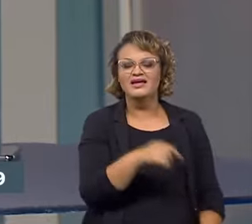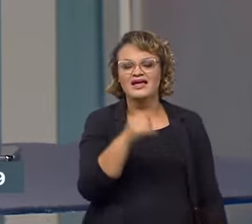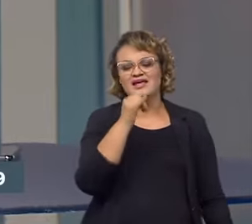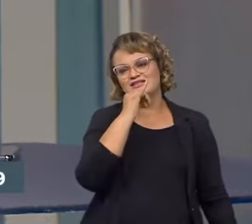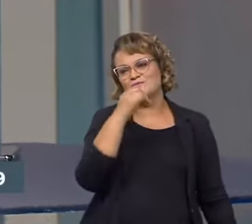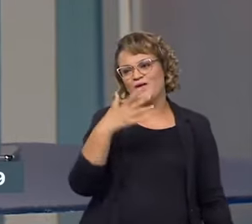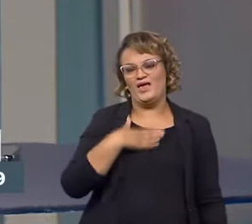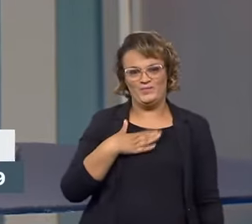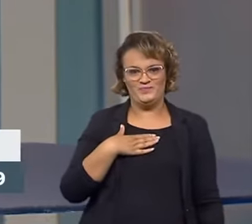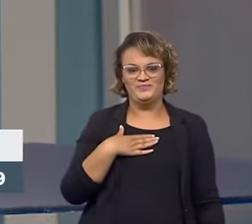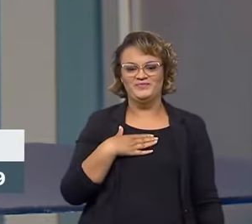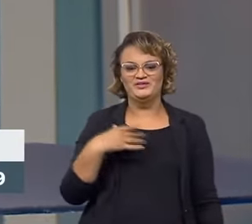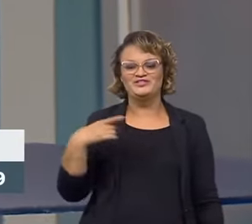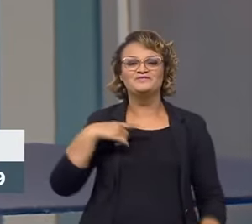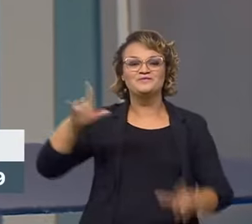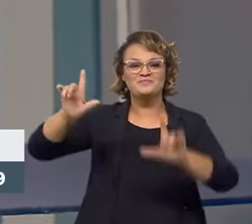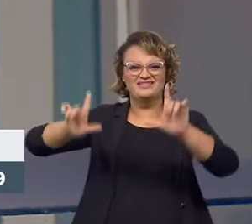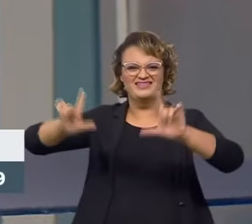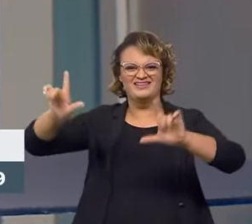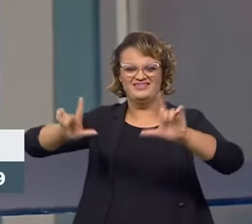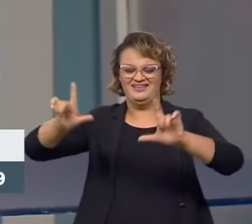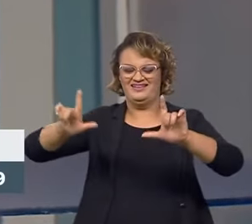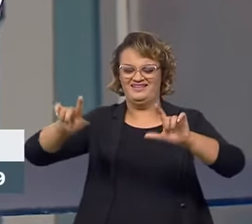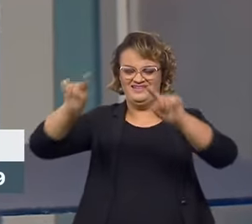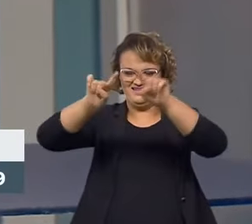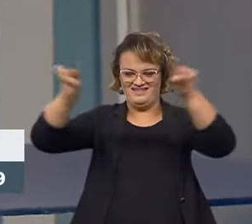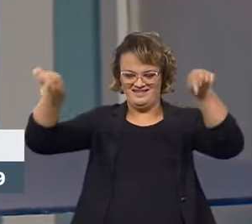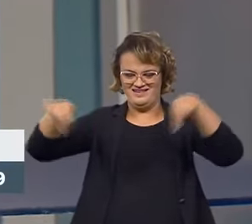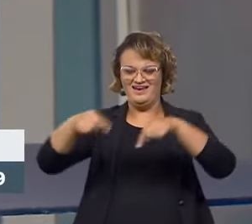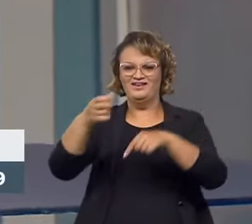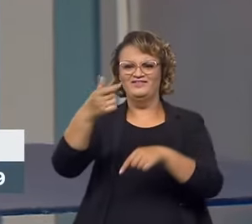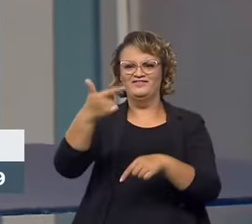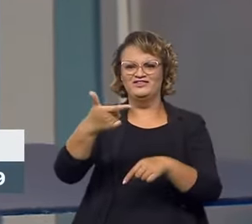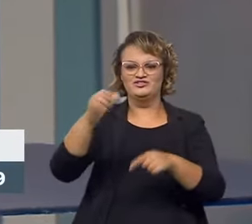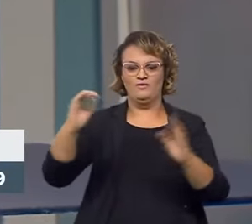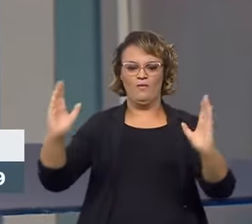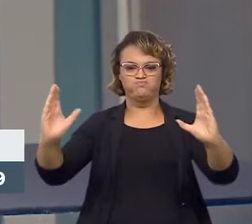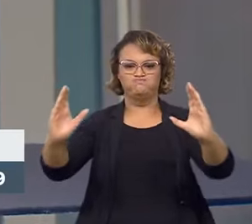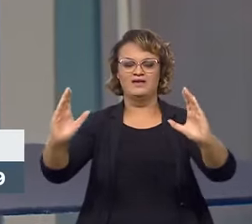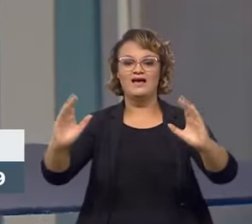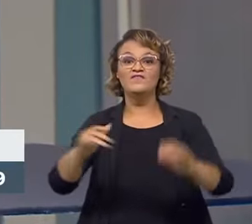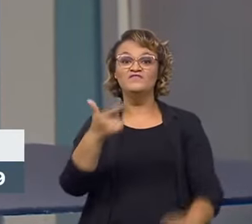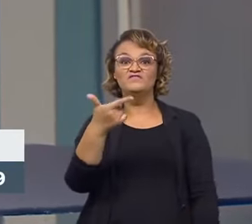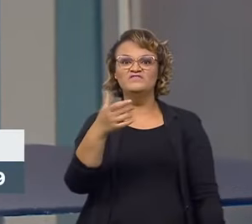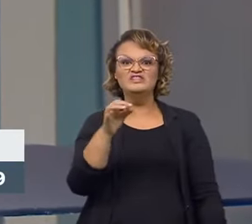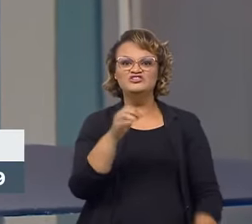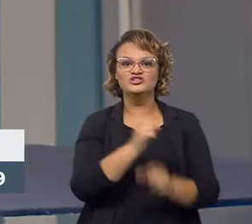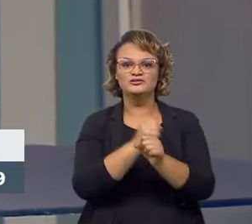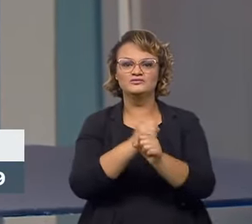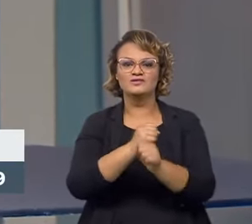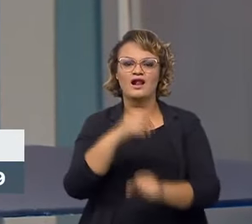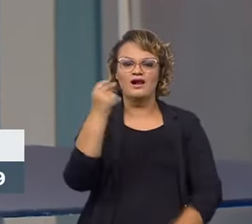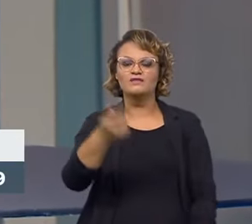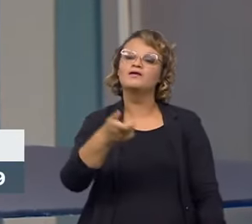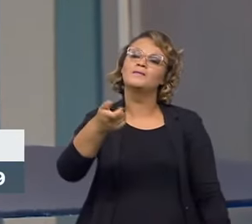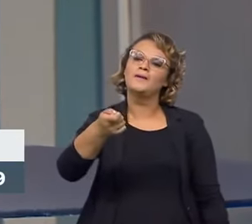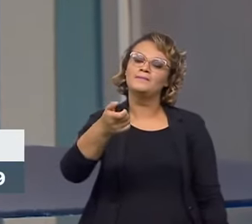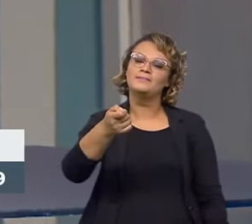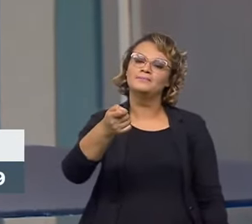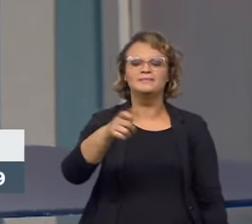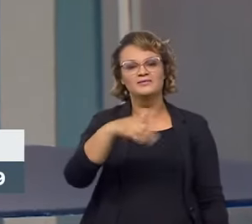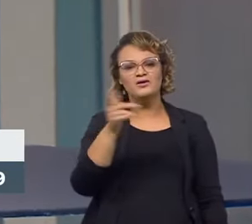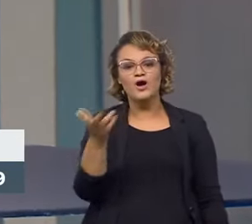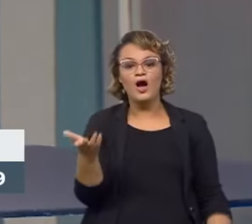aquela famosa TV de 29 polegadas, tubão. Ficou 20 anos na minha casa essa televisão. Hoje,